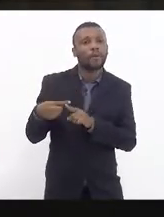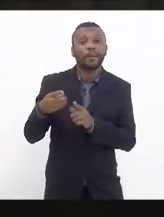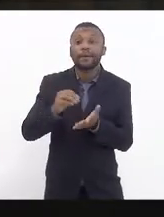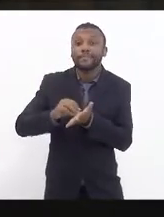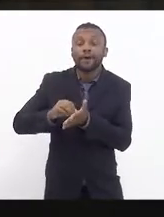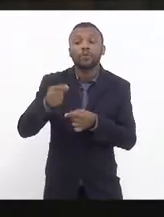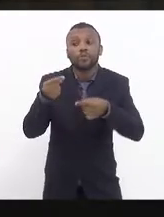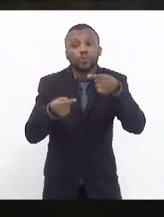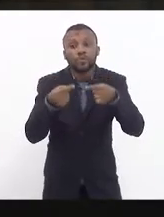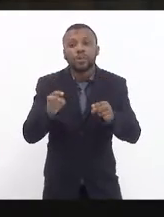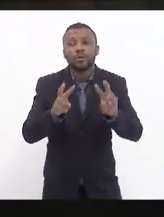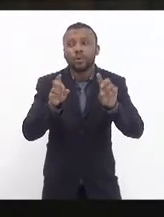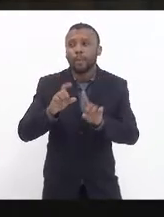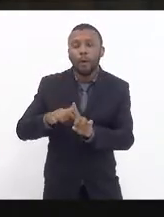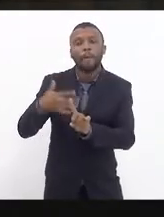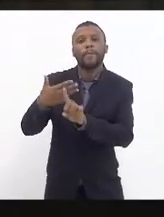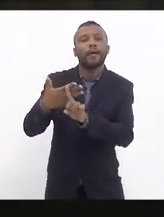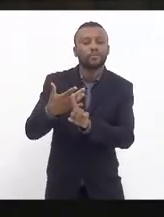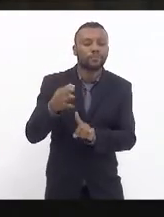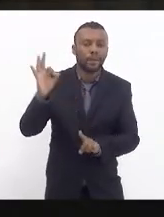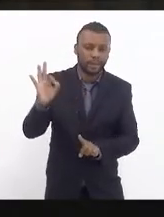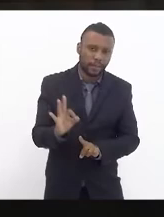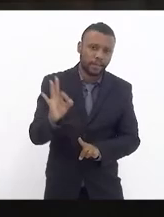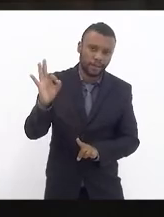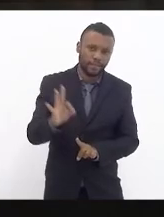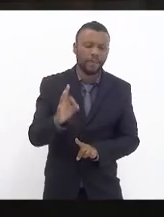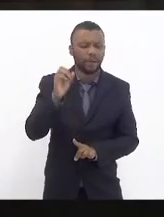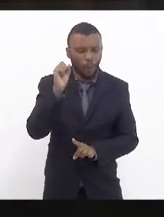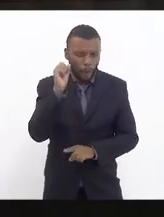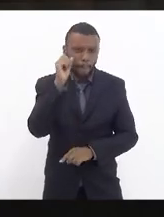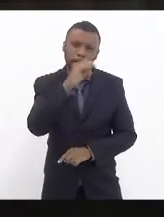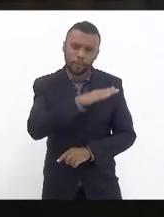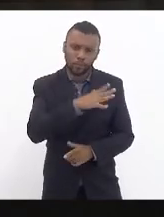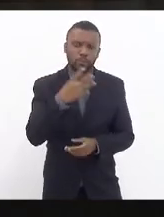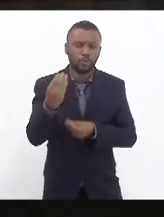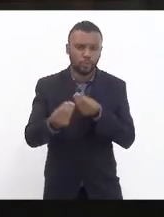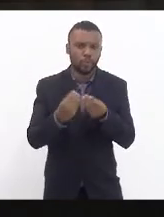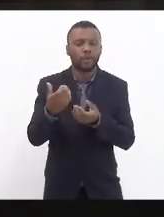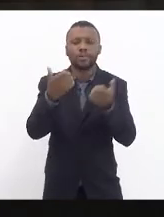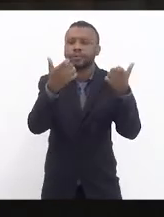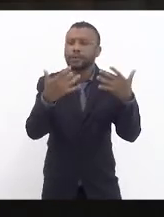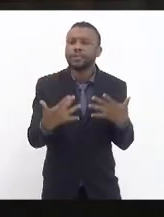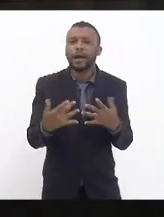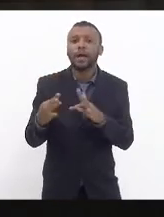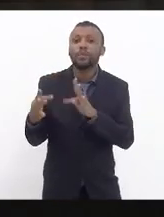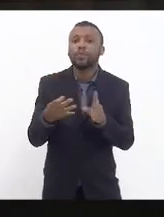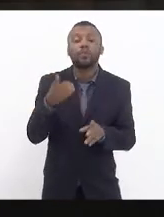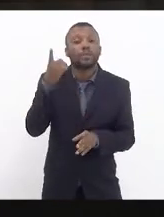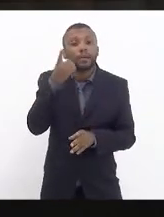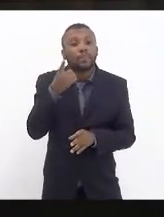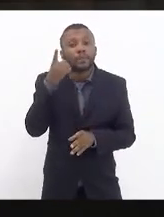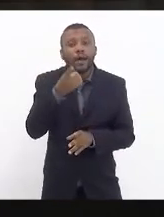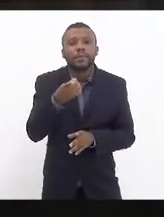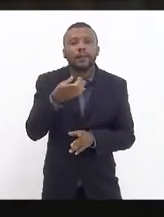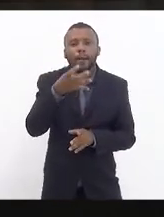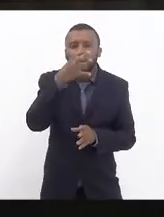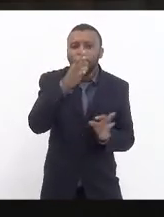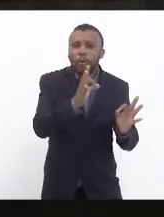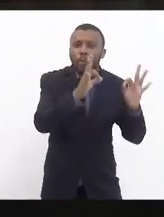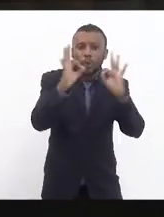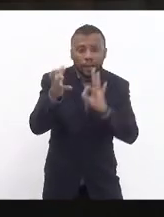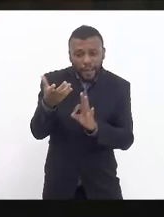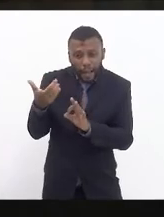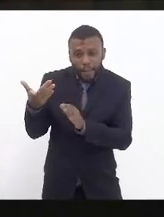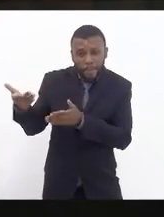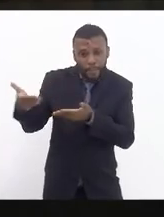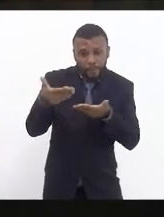da tarifa que chega a ser um absurdo e o que eu queria dizer a todos os deputados que estiverem me ouvindo quem quiser participar da CPI